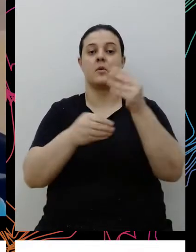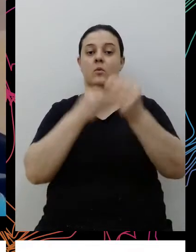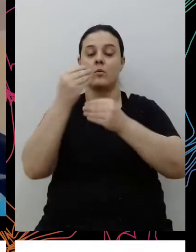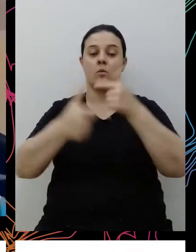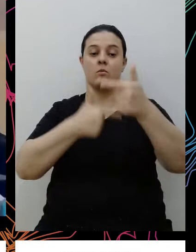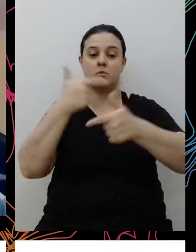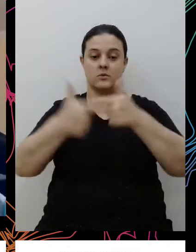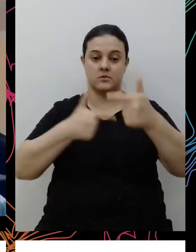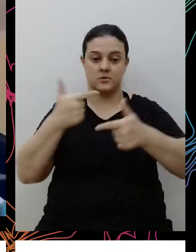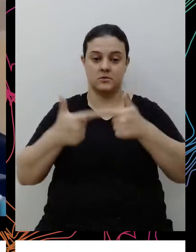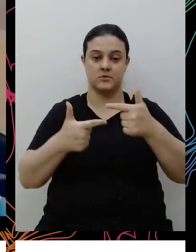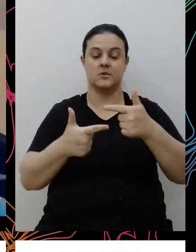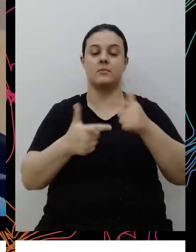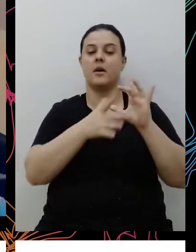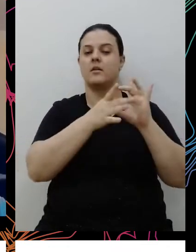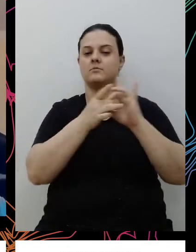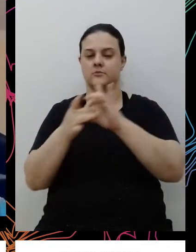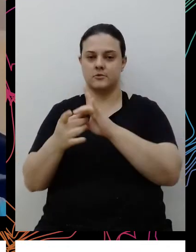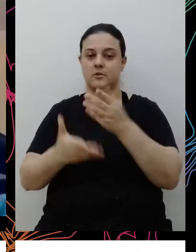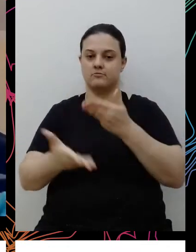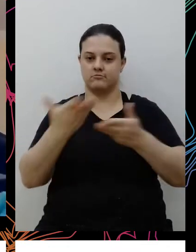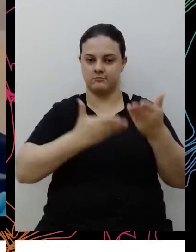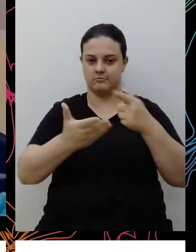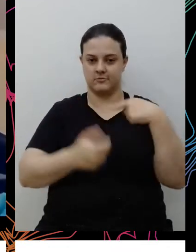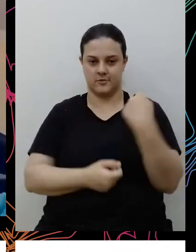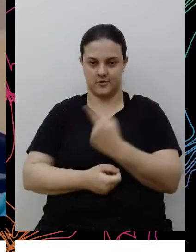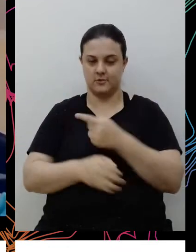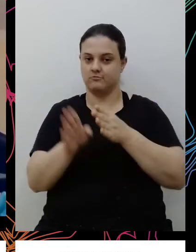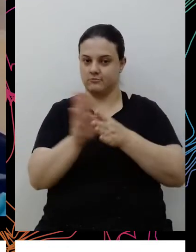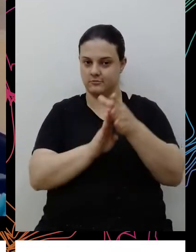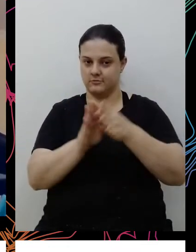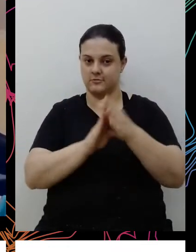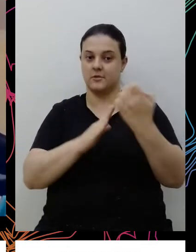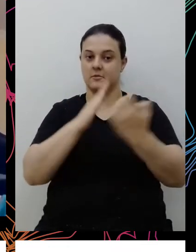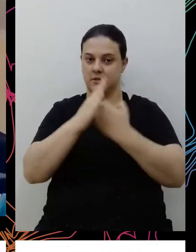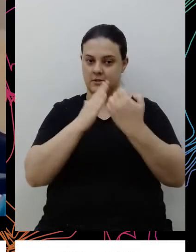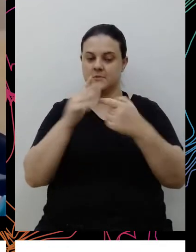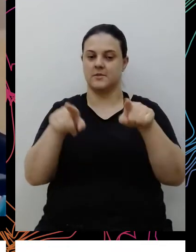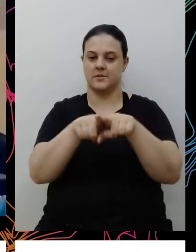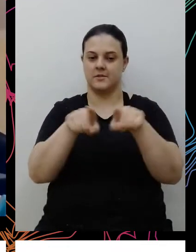Como vocês têm visto esse contexto? Para compartilhar aqui conosco algumas orientações para as empresas também.